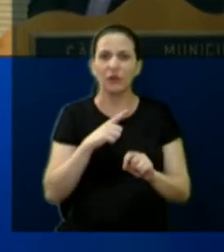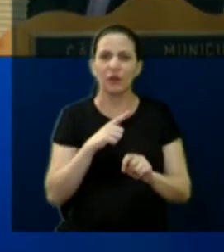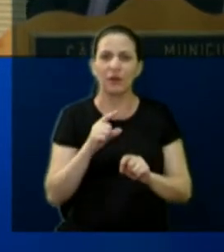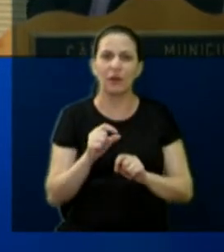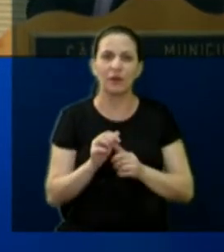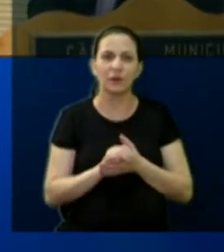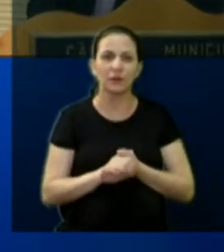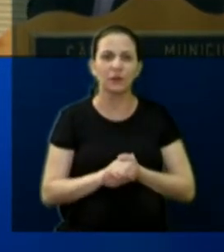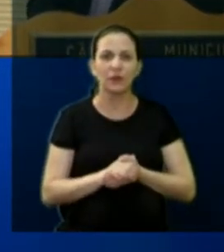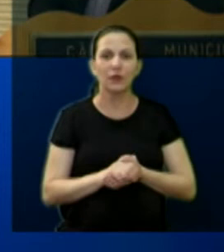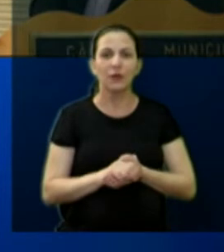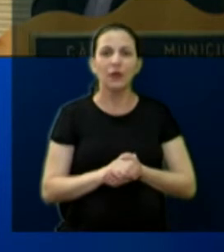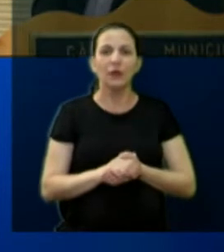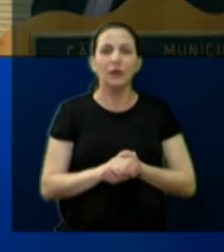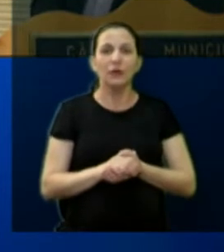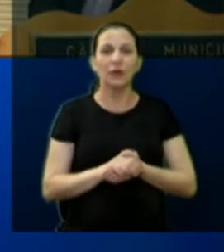outro?